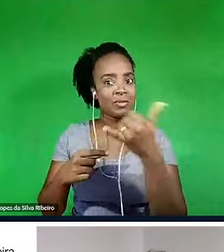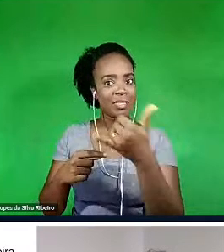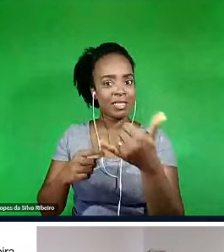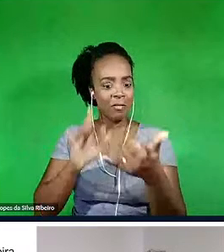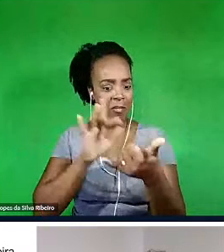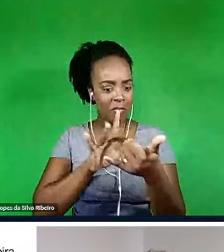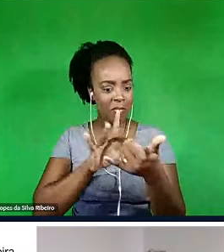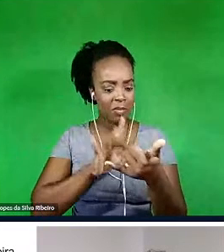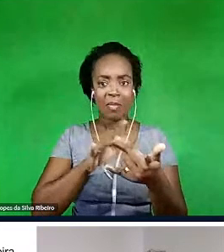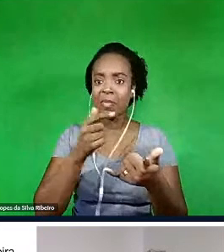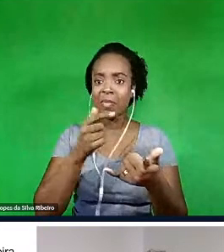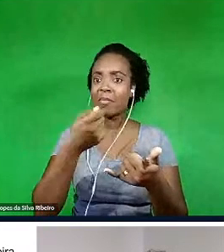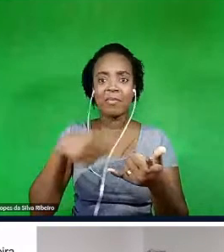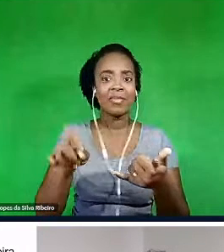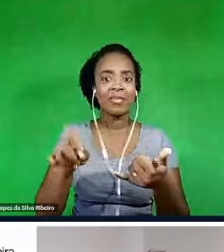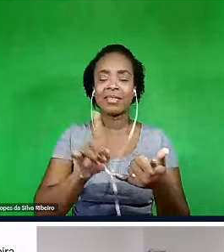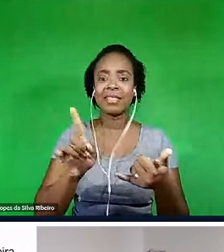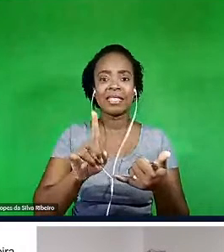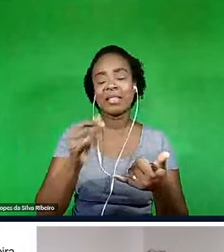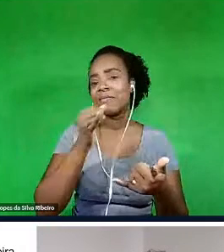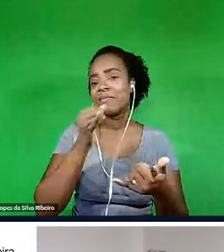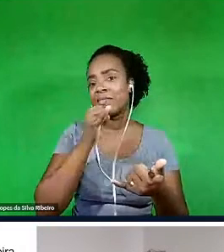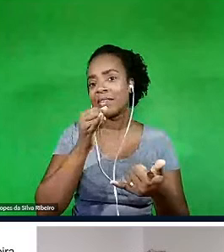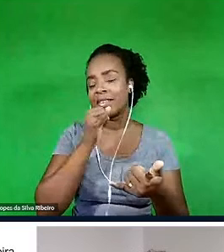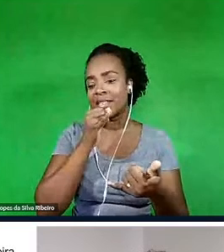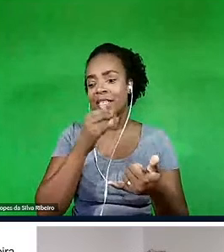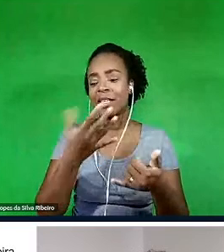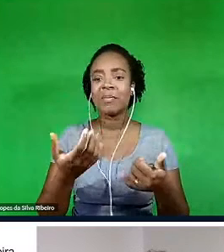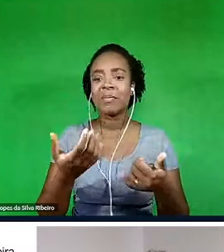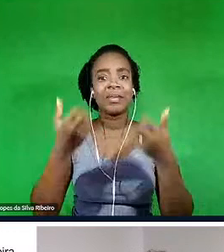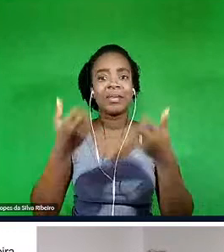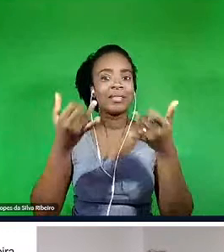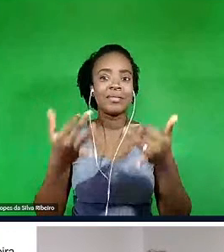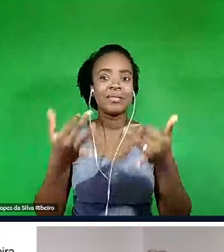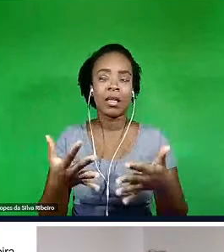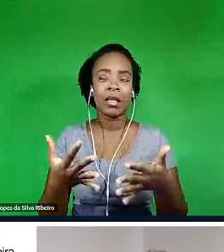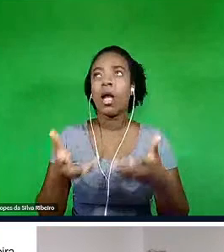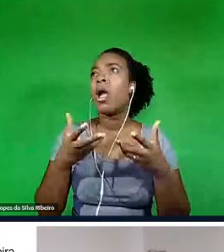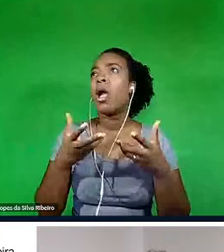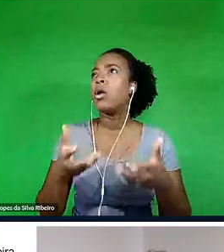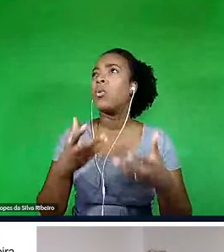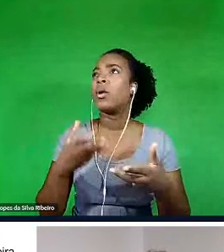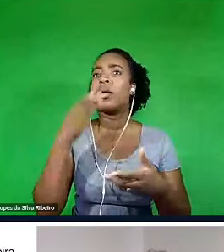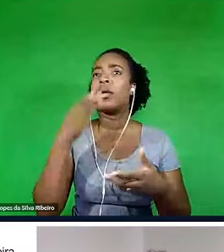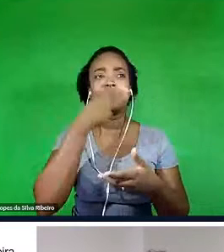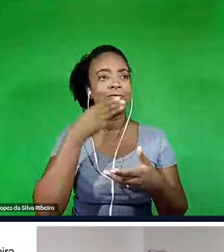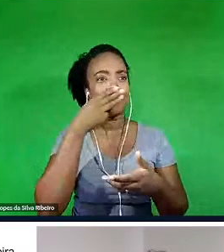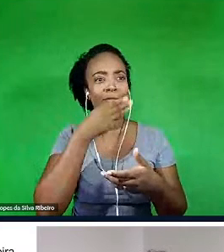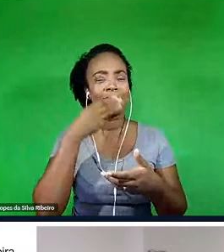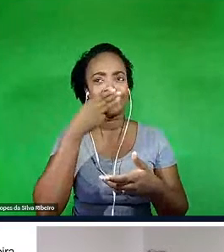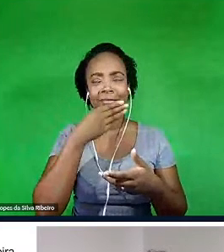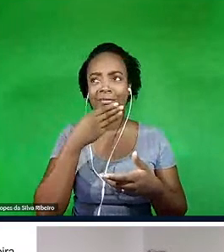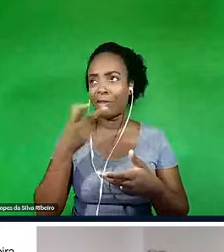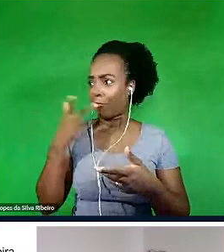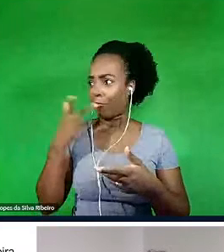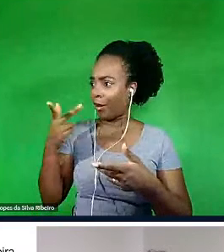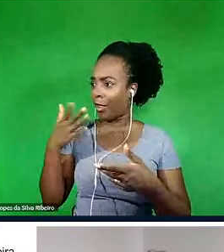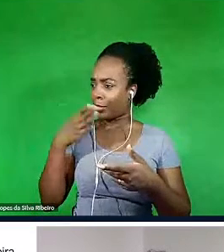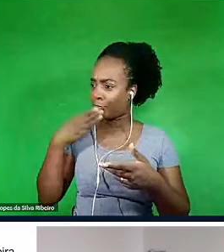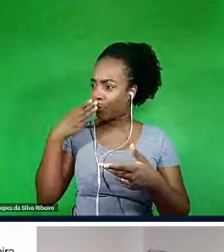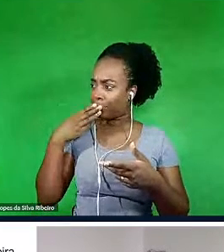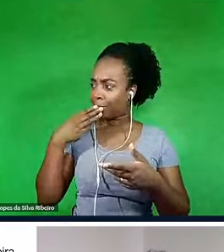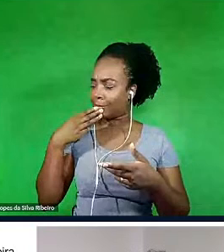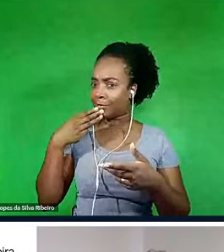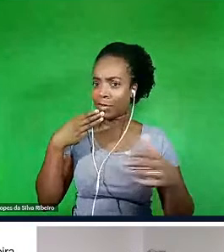comentário dizendo, por exemplo, nossa, eu estou querendo comer um doce, e de repente começa a vir aquela chuva de